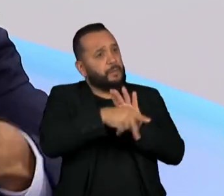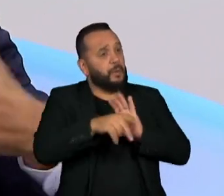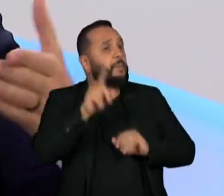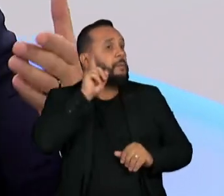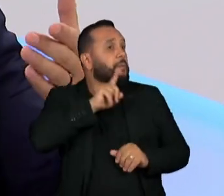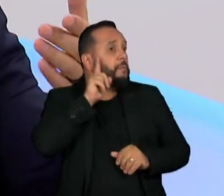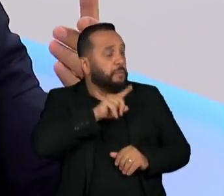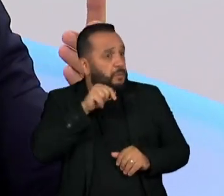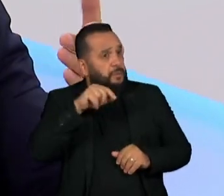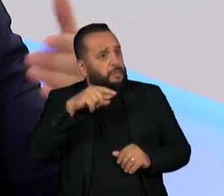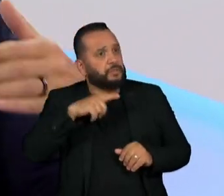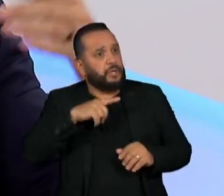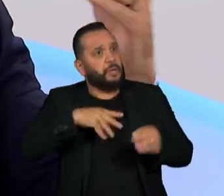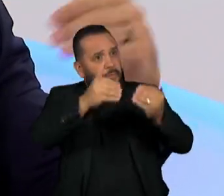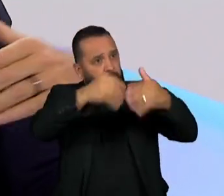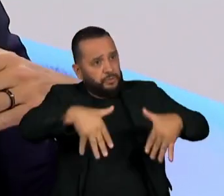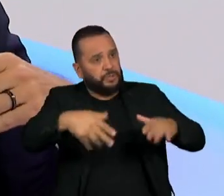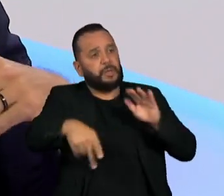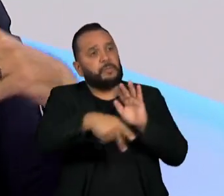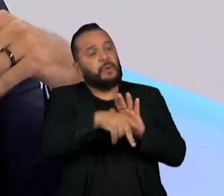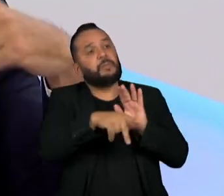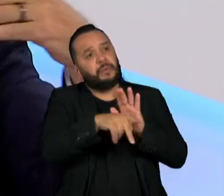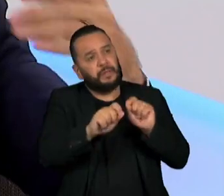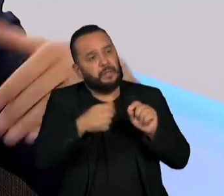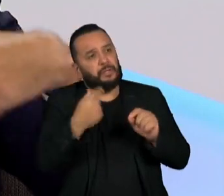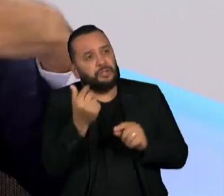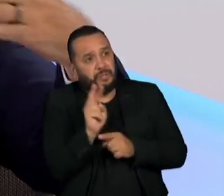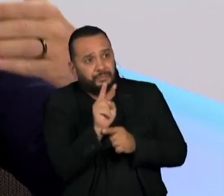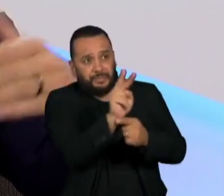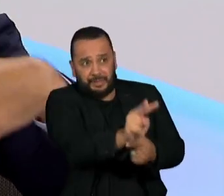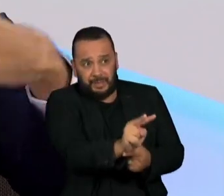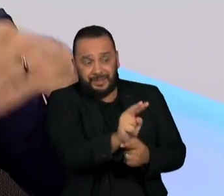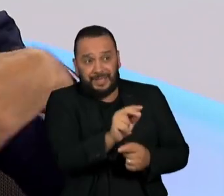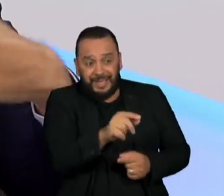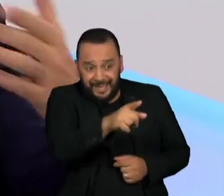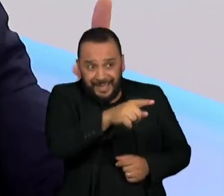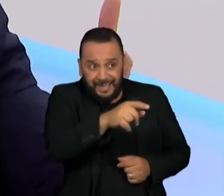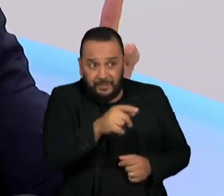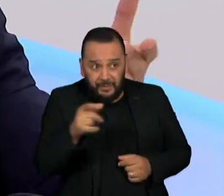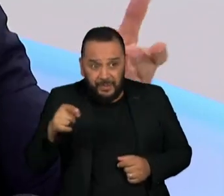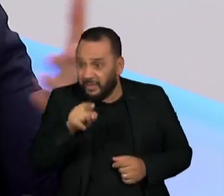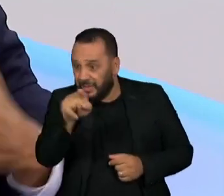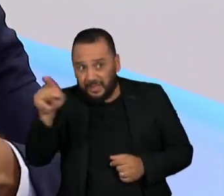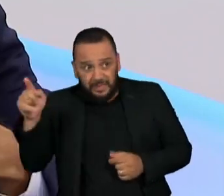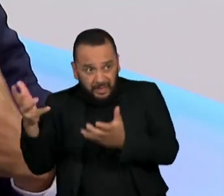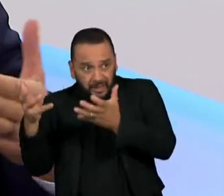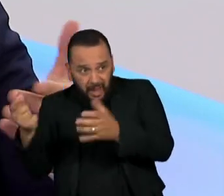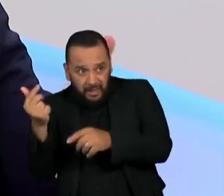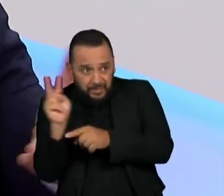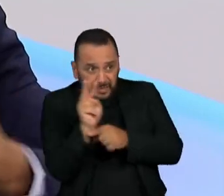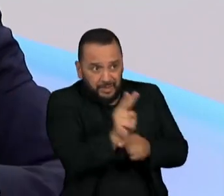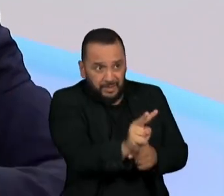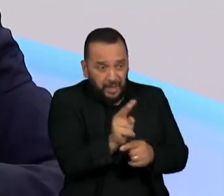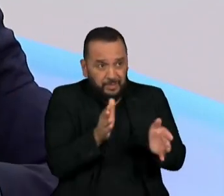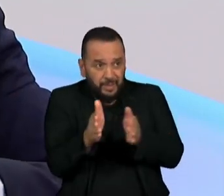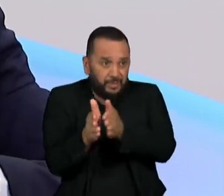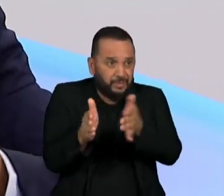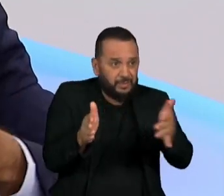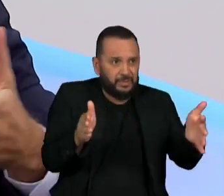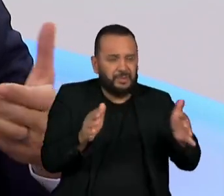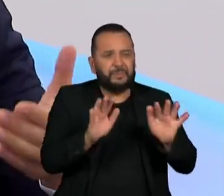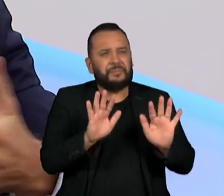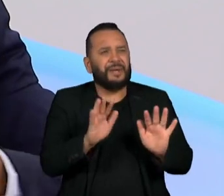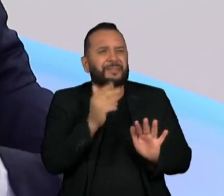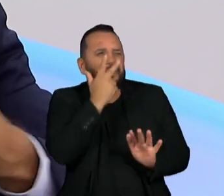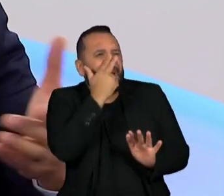bancos se isso afeta o que a gente chama de guidance, ou seja, a disposição deles de dar crédito ao longo do ano, o que eu recebo como resposta é que afetou muito